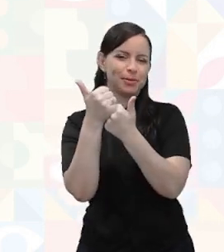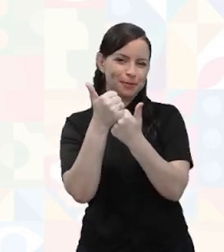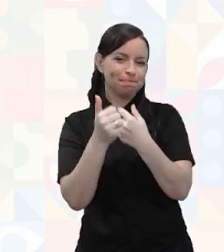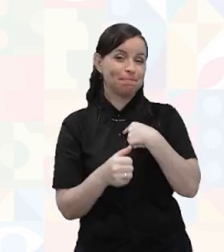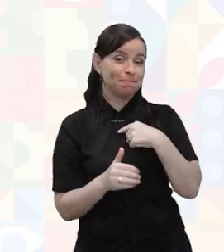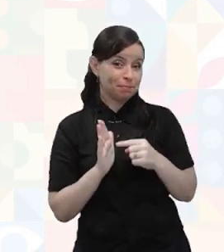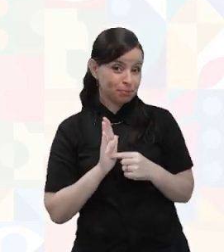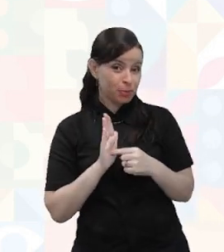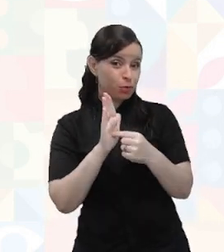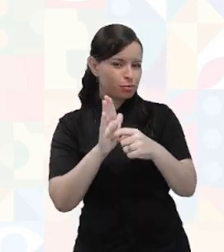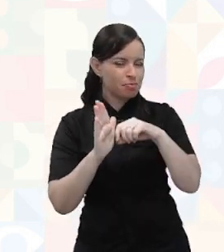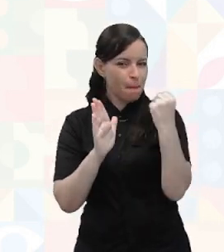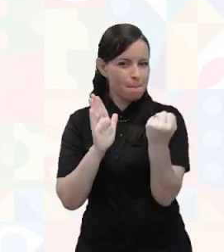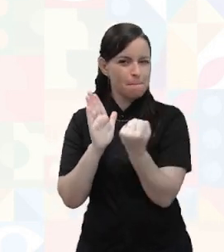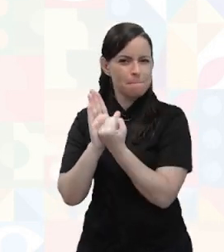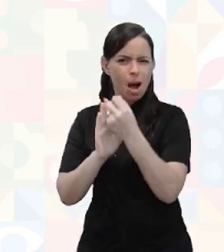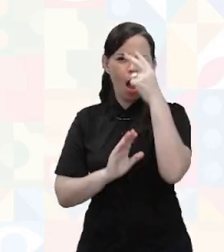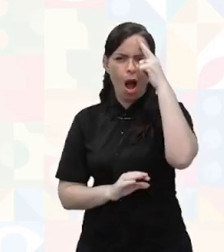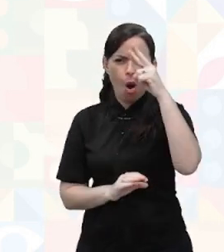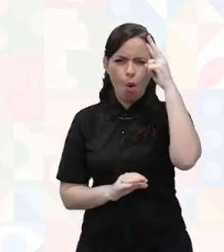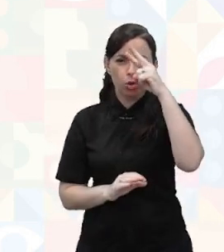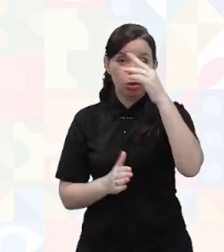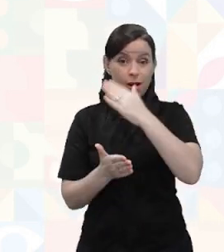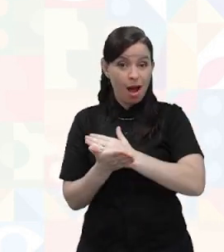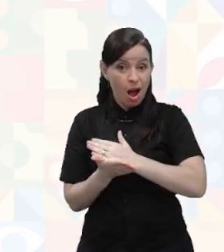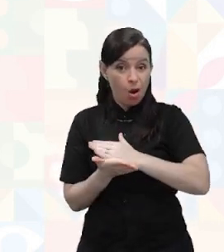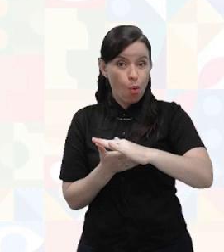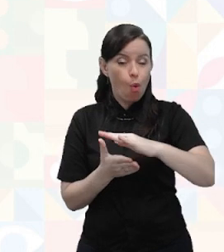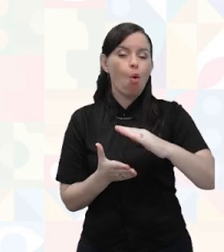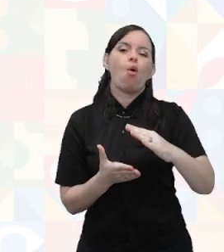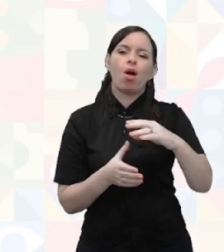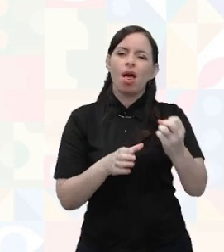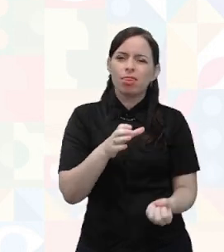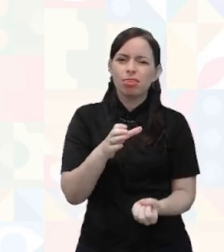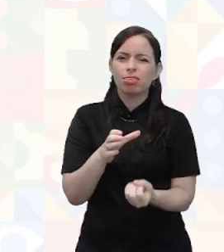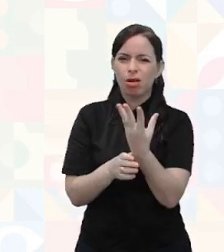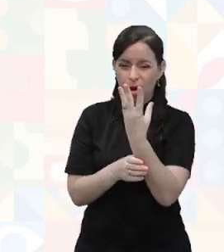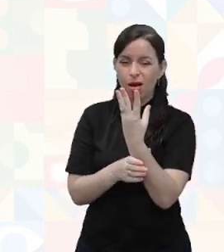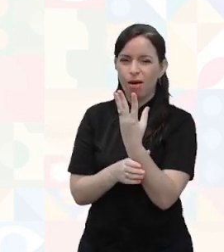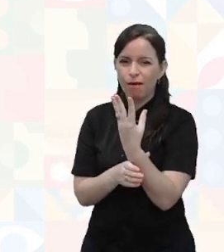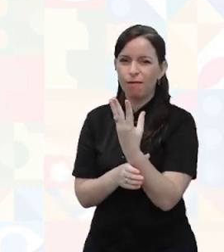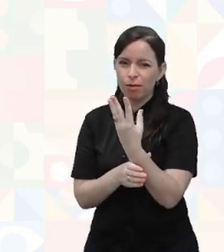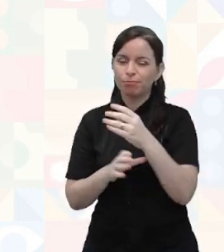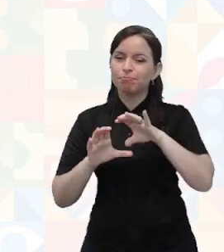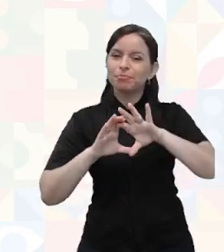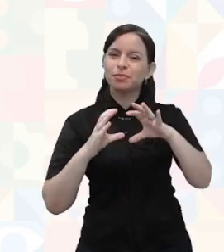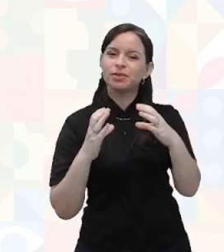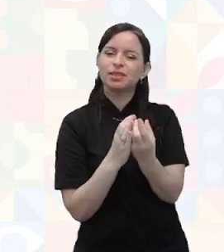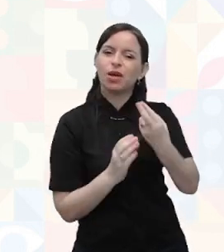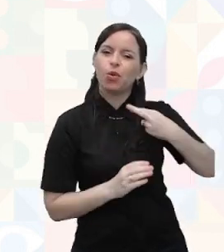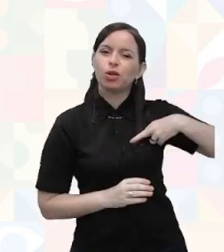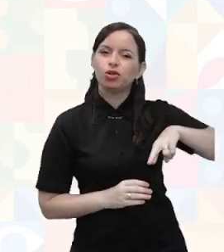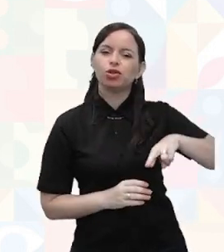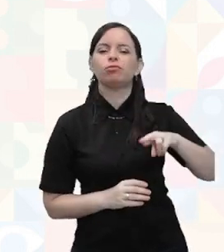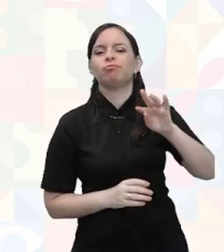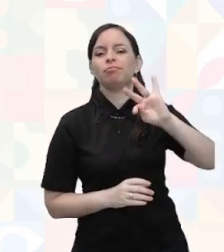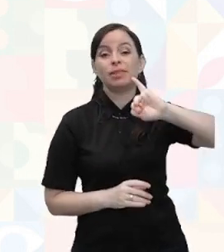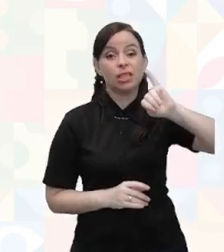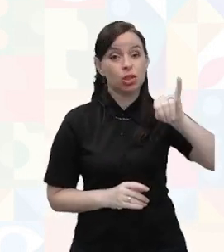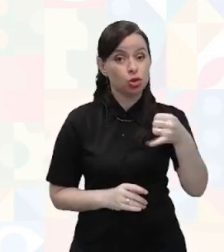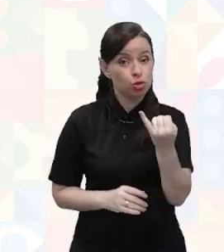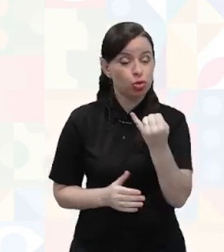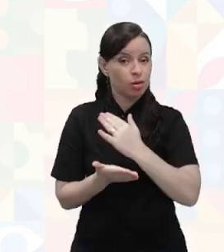como marco, né? Um lançamento recente da Associação Cristã das Testemunhas de Jeová que lançaram uma